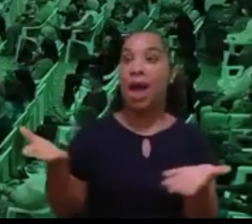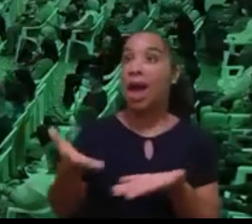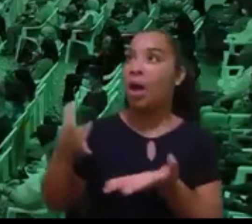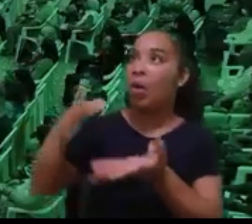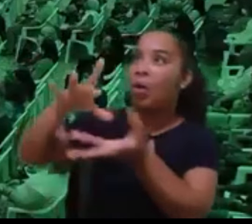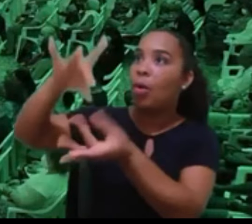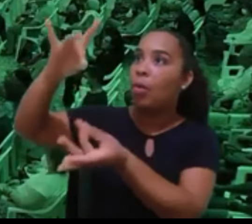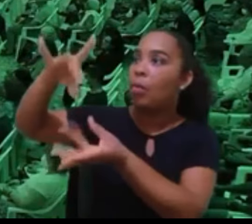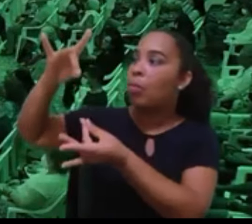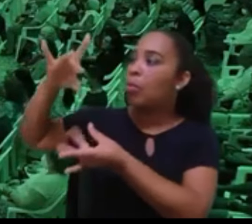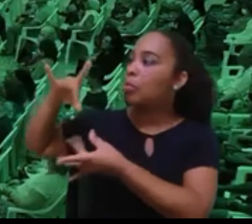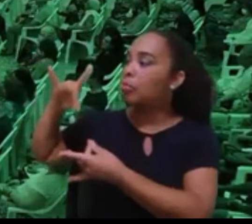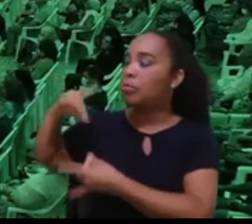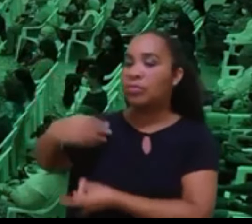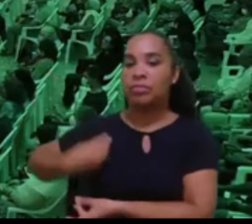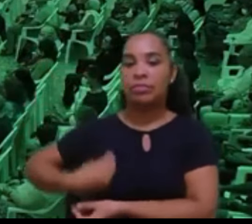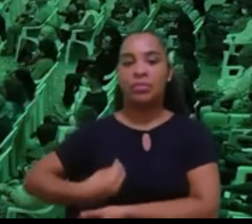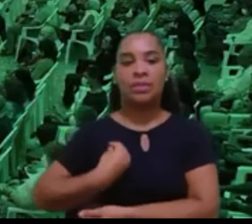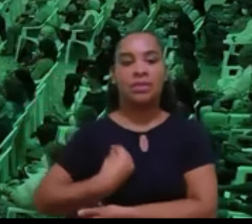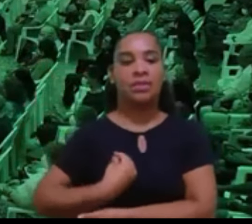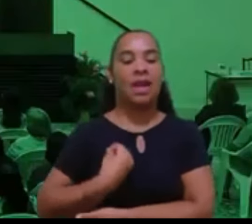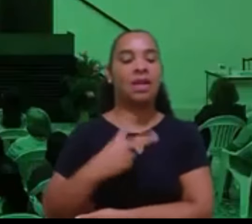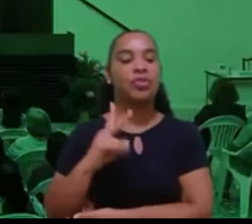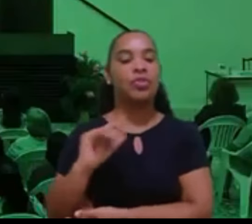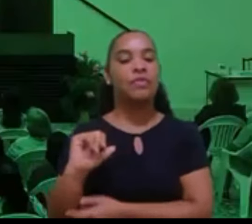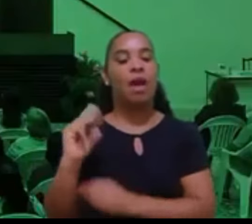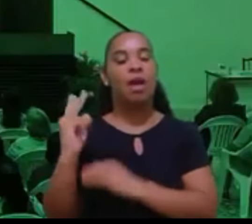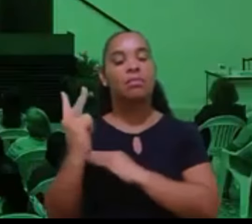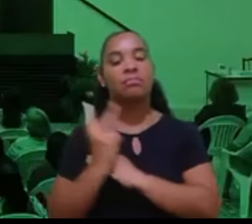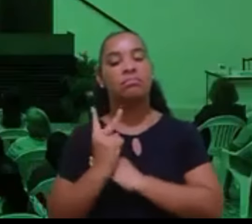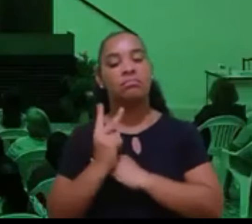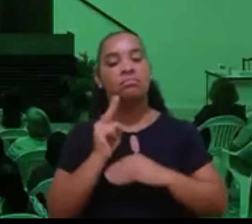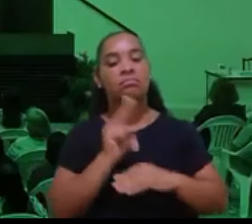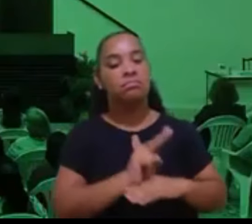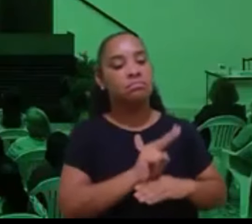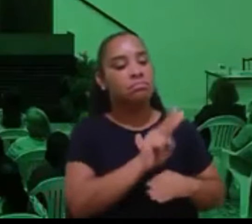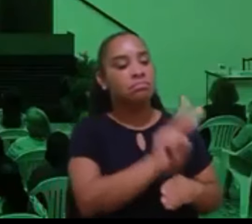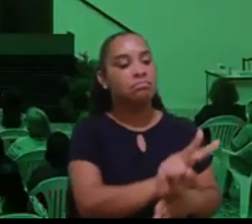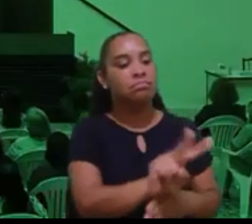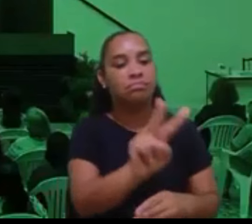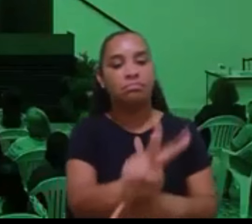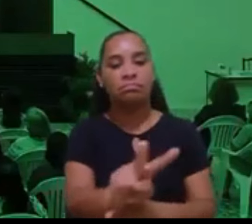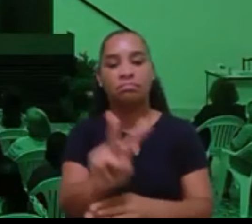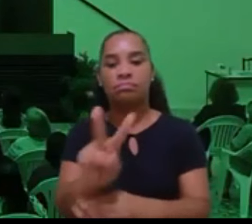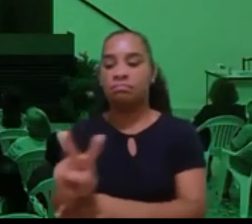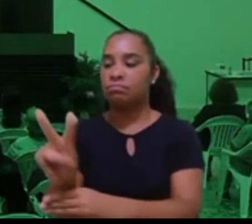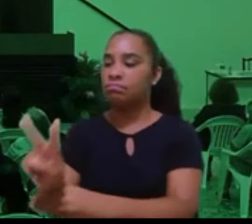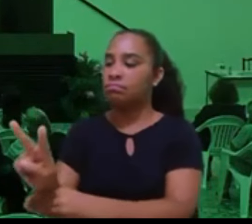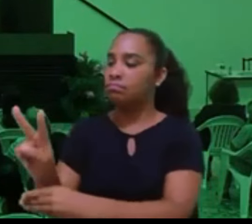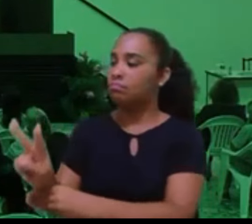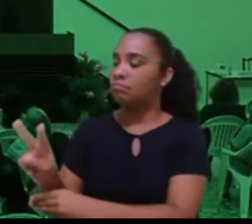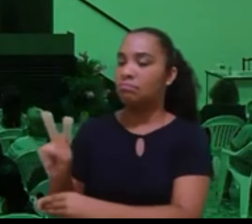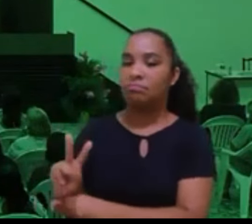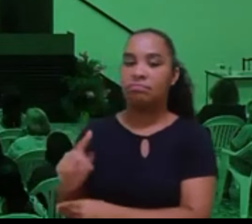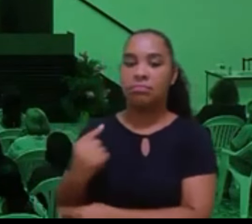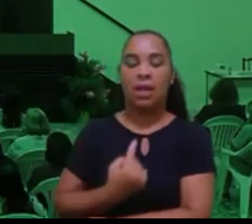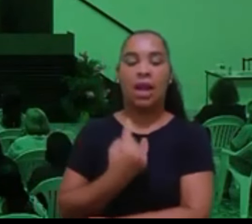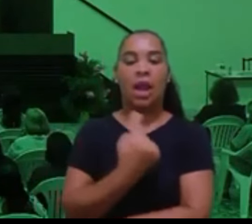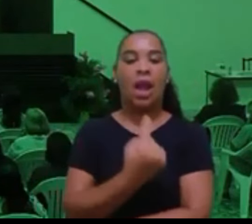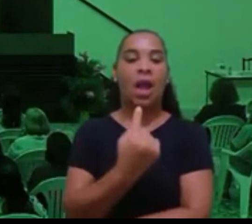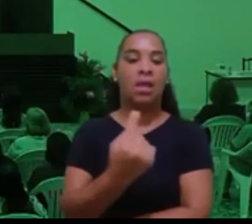vai atender nos particularmente a cada um de nós nas suas graves